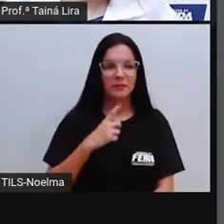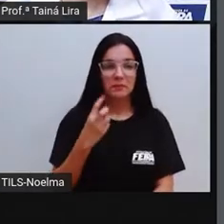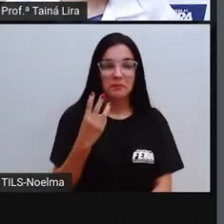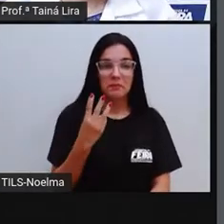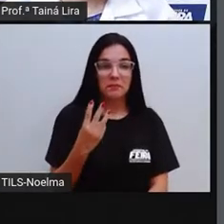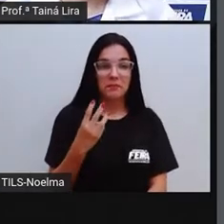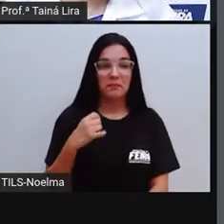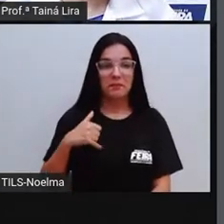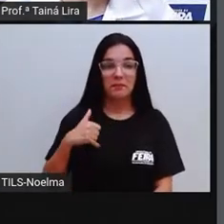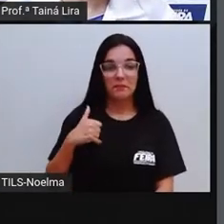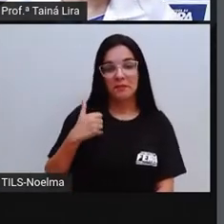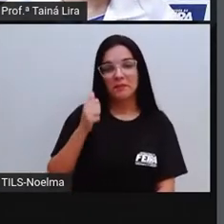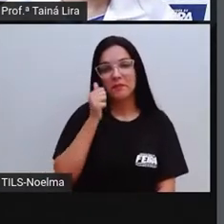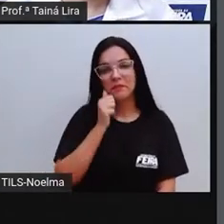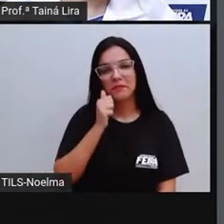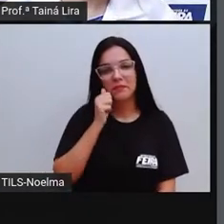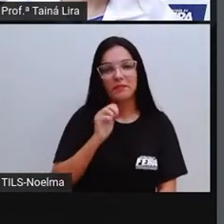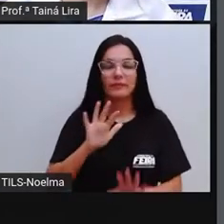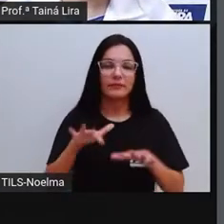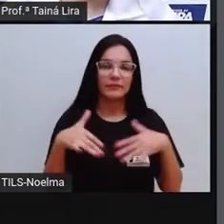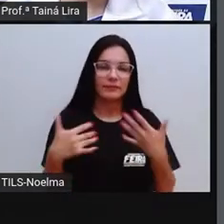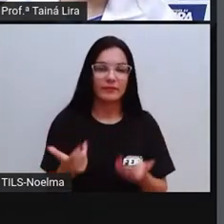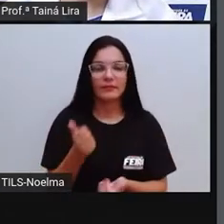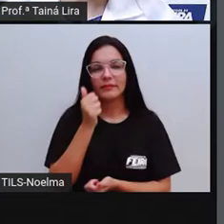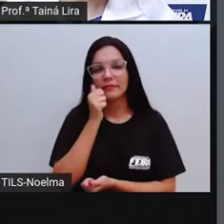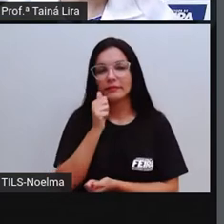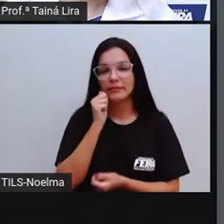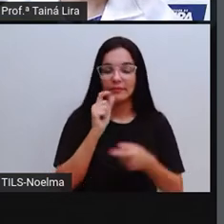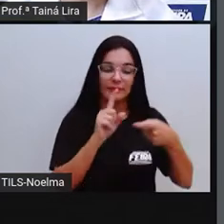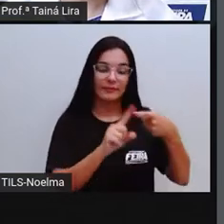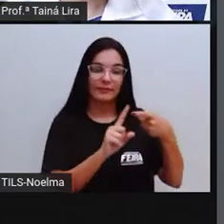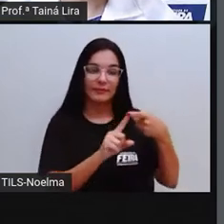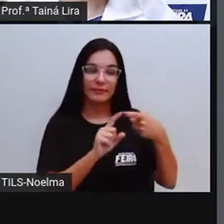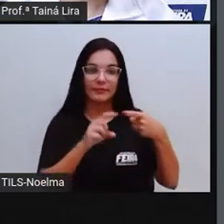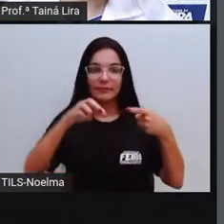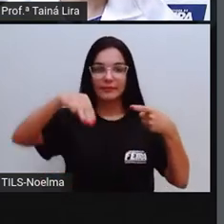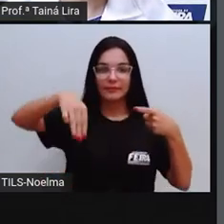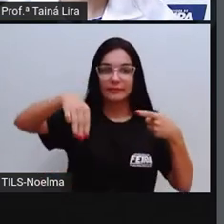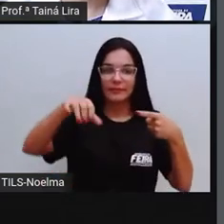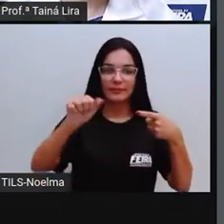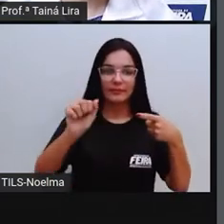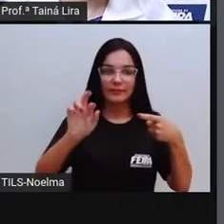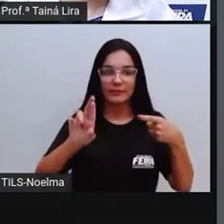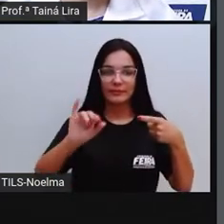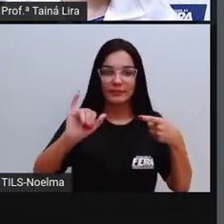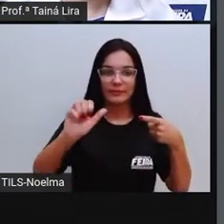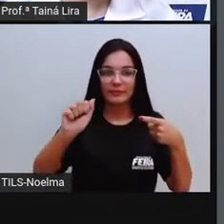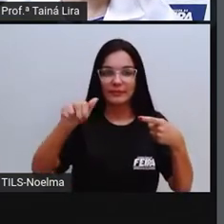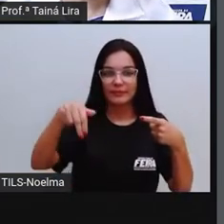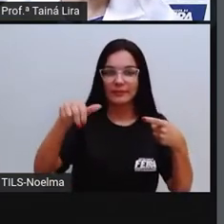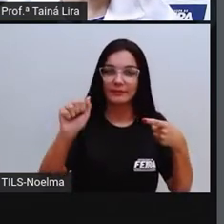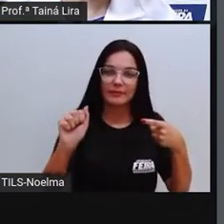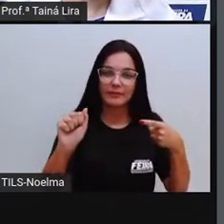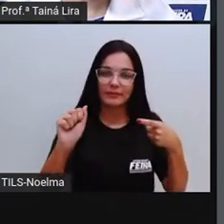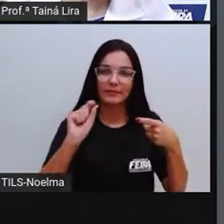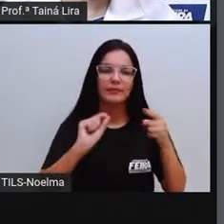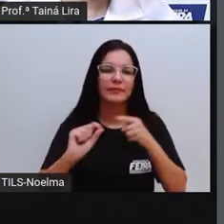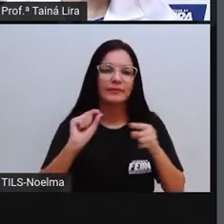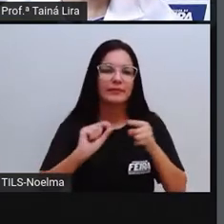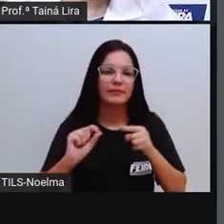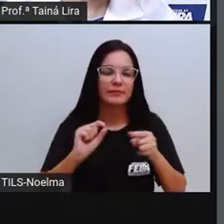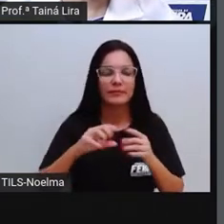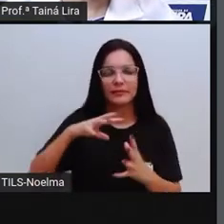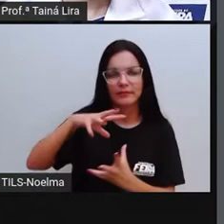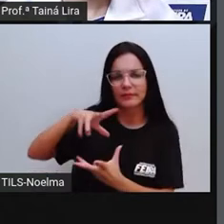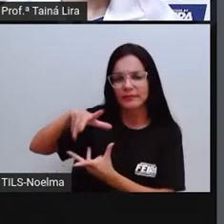Então, olha lá. Mariana. Mariana. Então, vamos começar falando dessa menina, Mariana. O mundo de Mariana